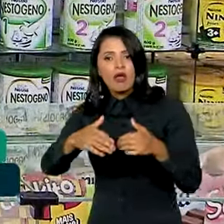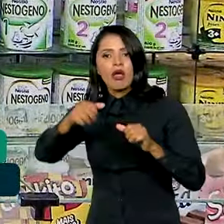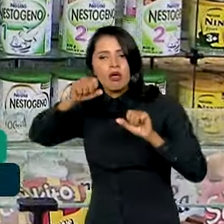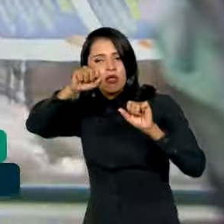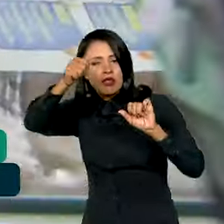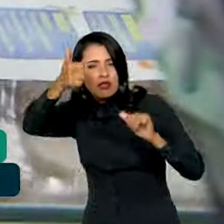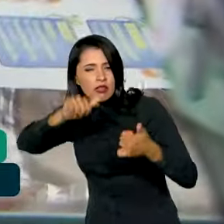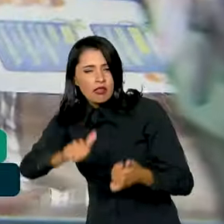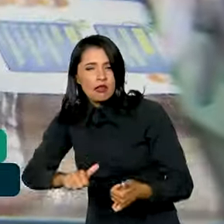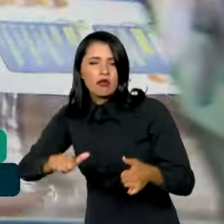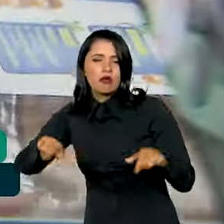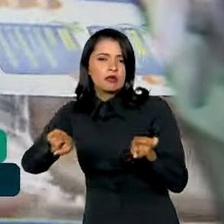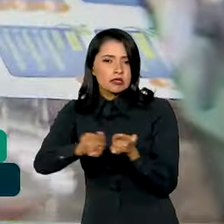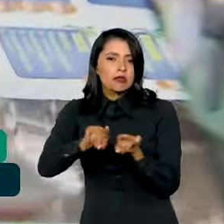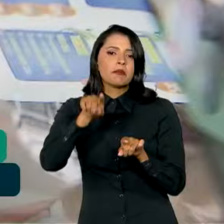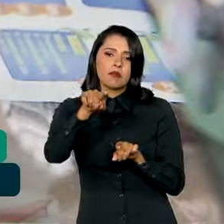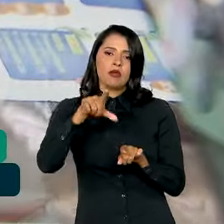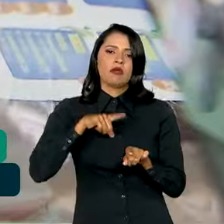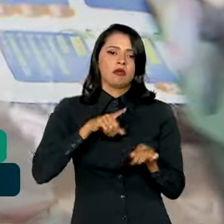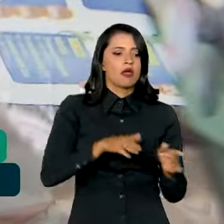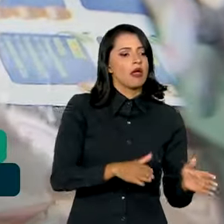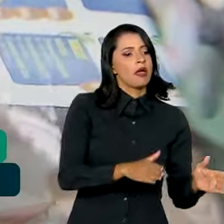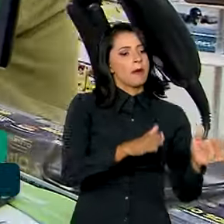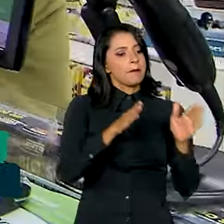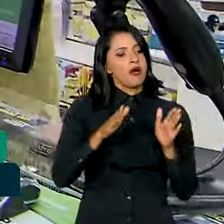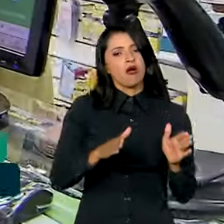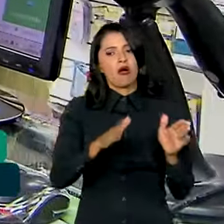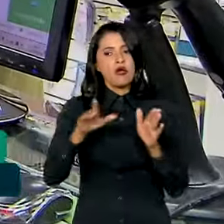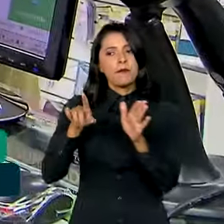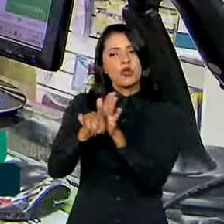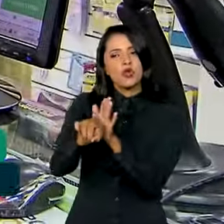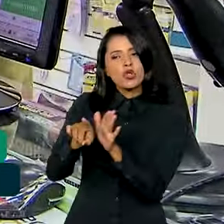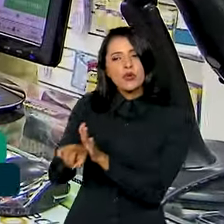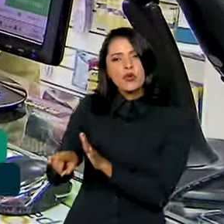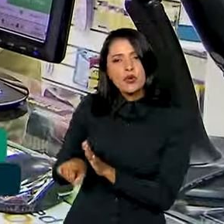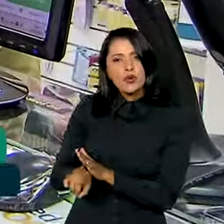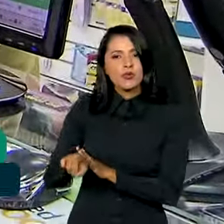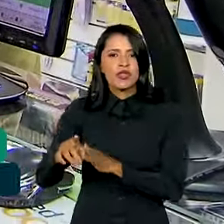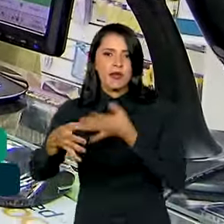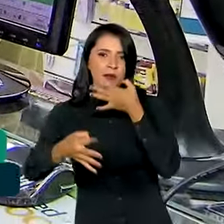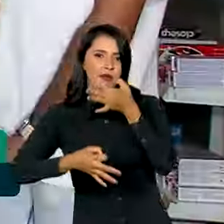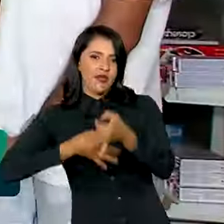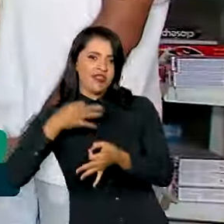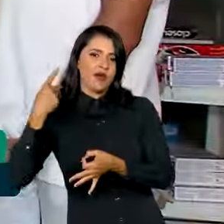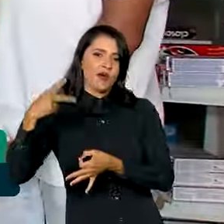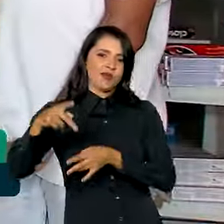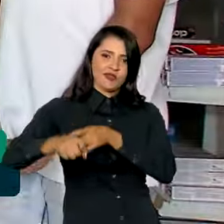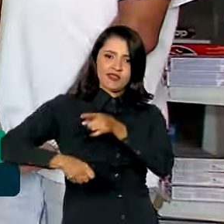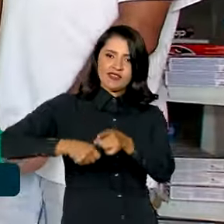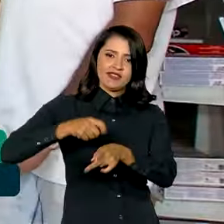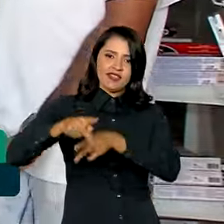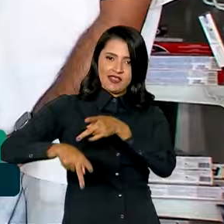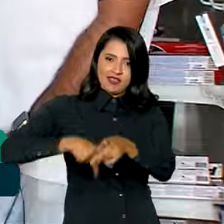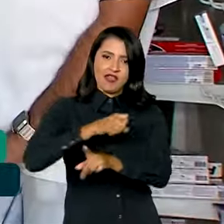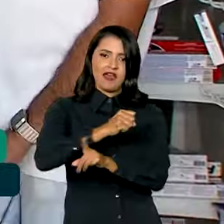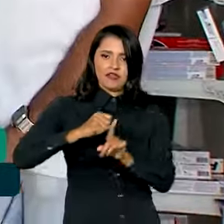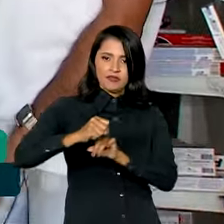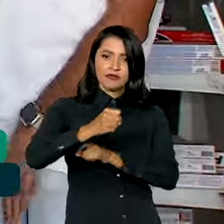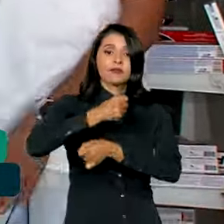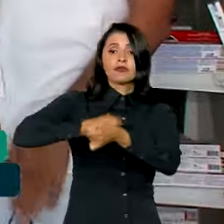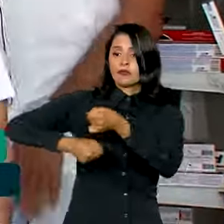da comissão também passa por etapas de consulta pública para ouvir a sociedade. No ano passado,